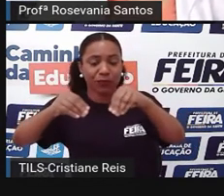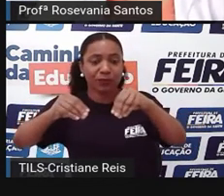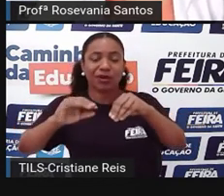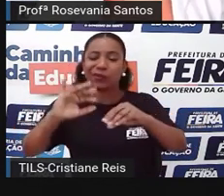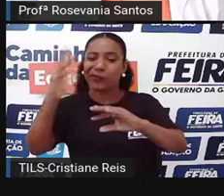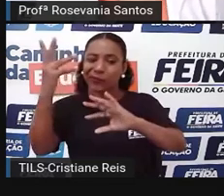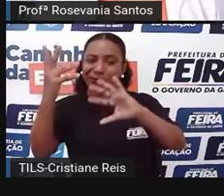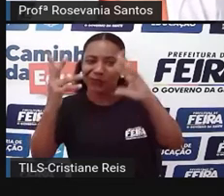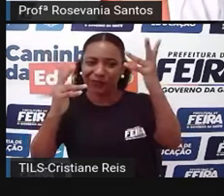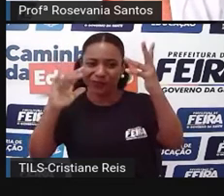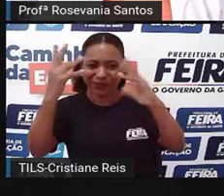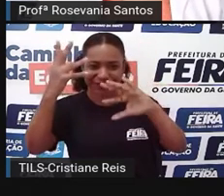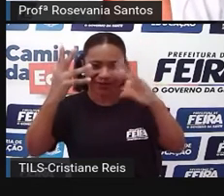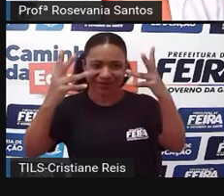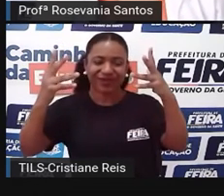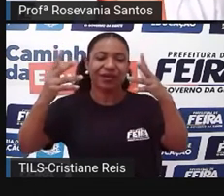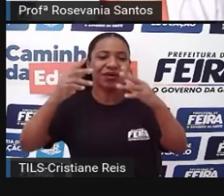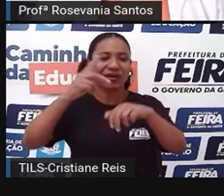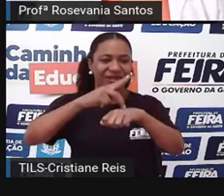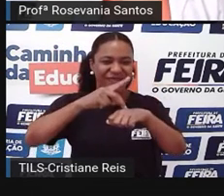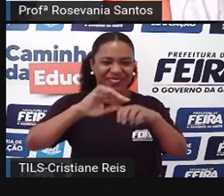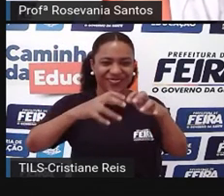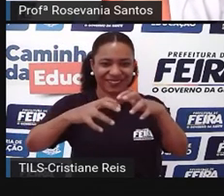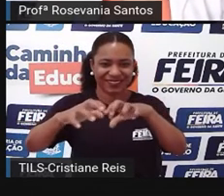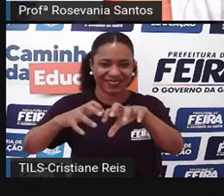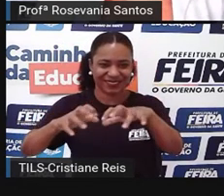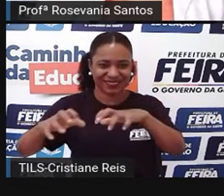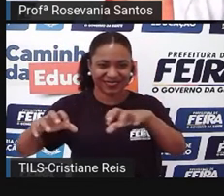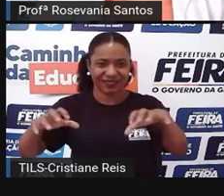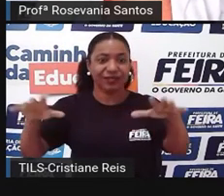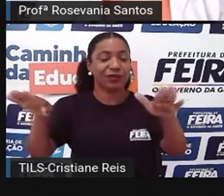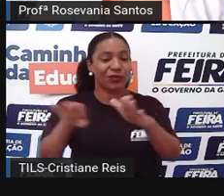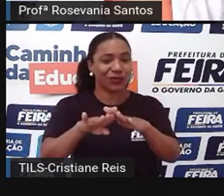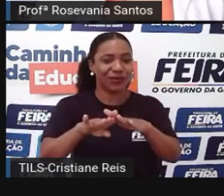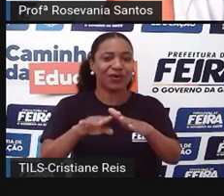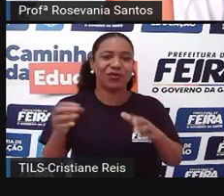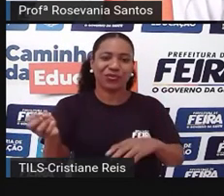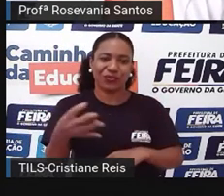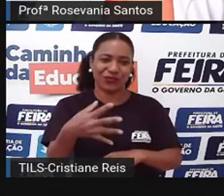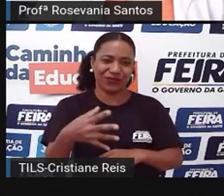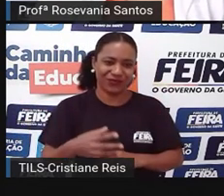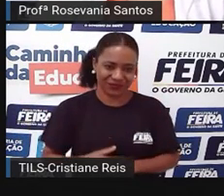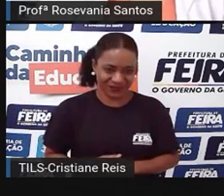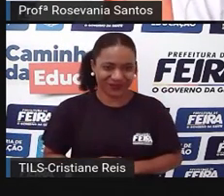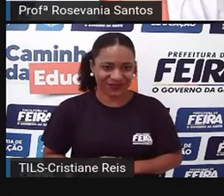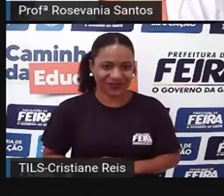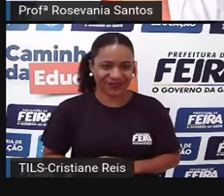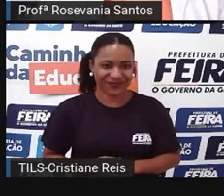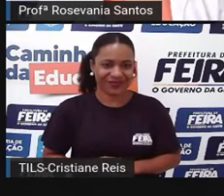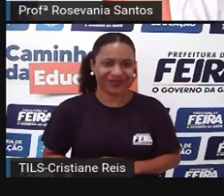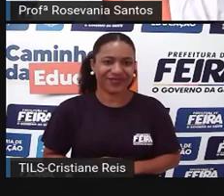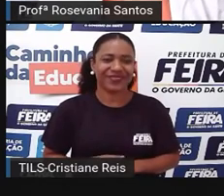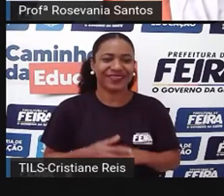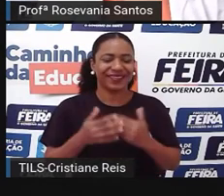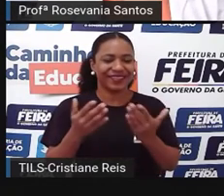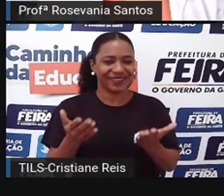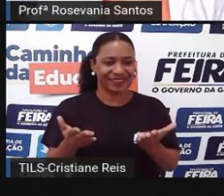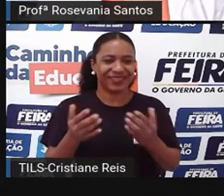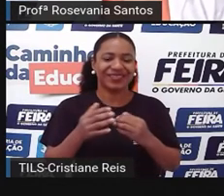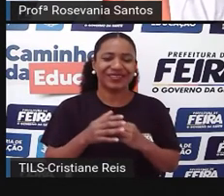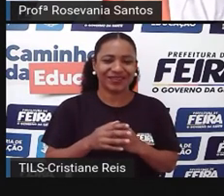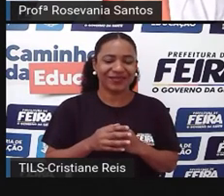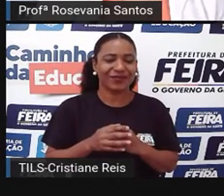geológicos, as planícies, elas são as últimas. O que passa a ser recente para a gente, que é a que chegou,